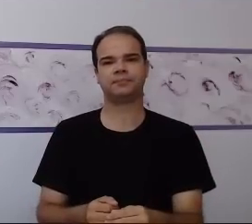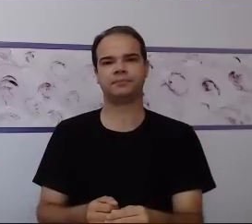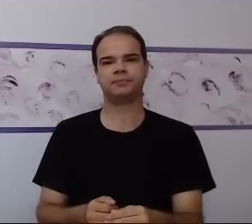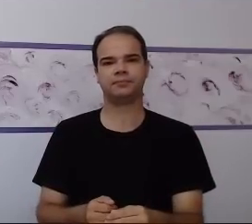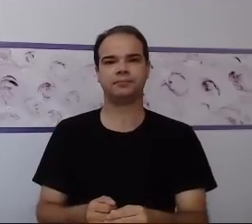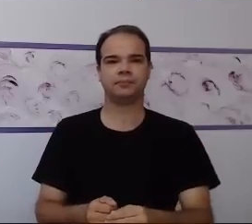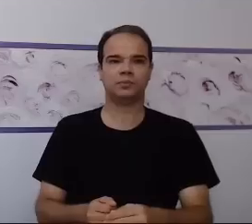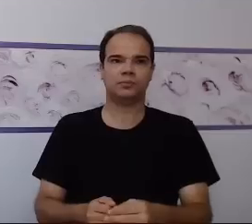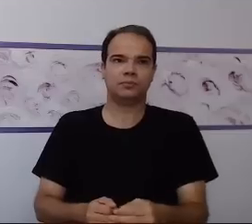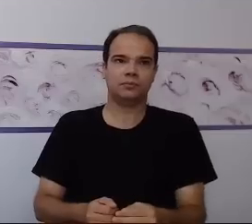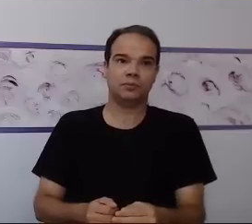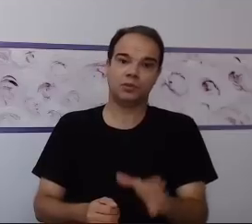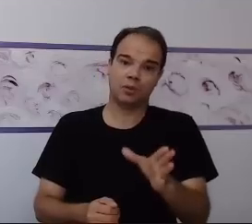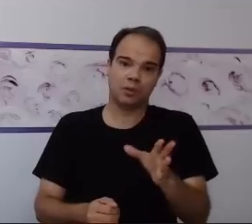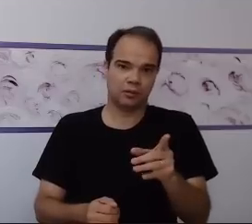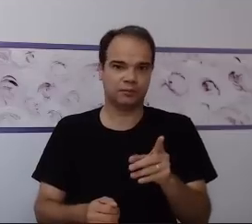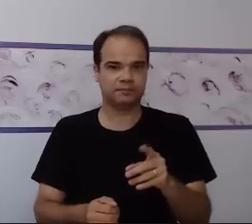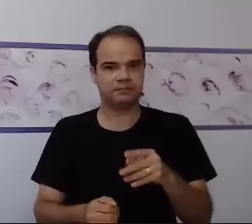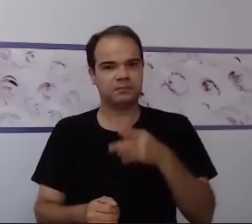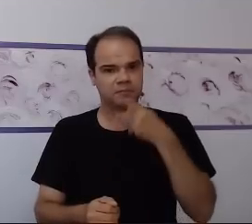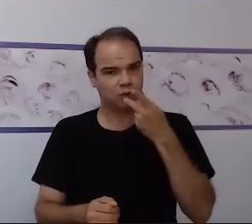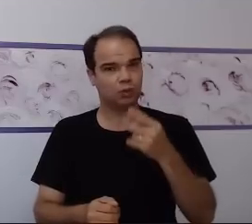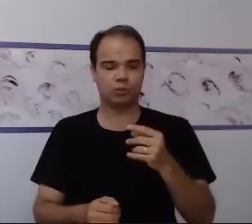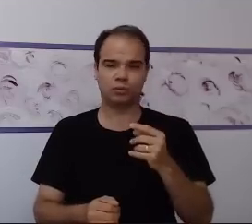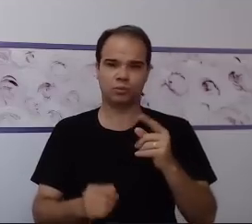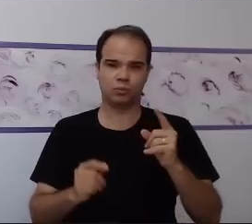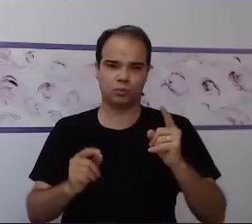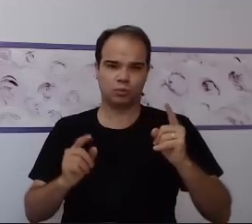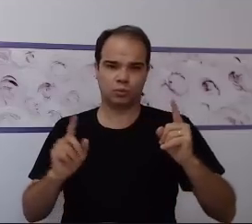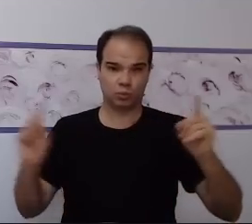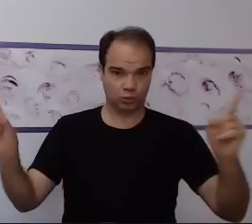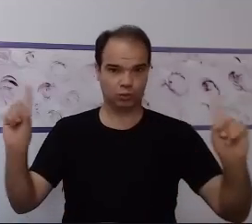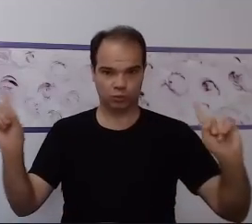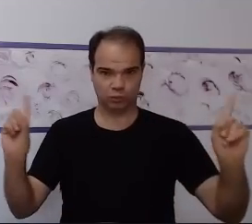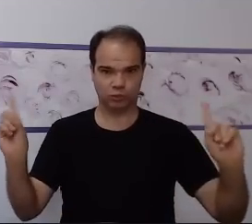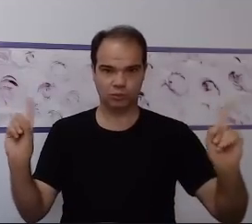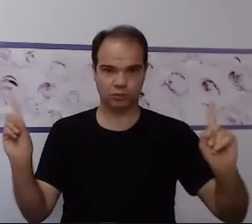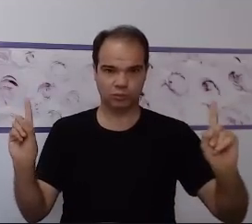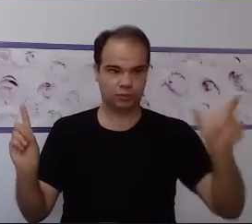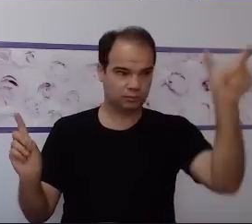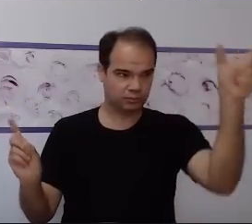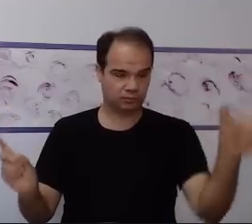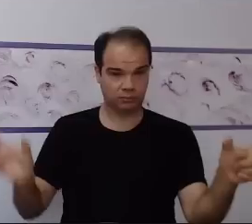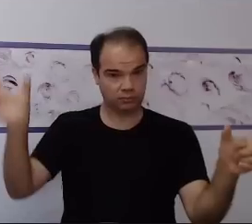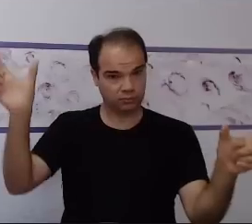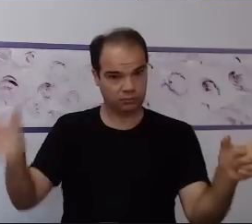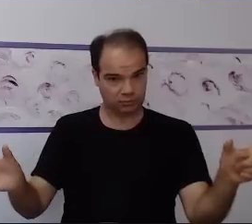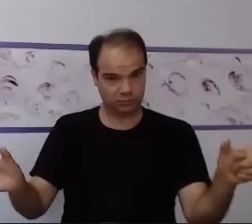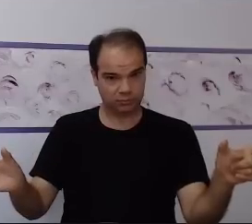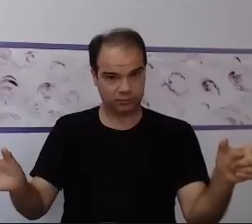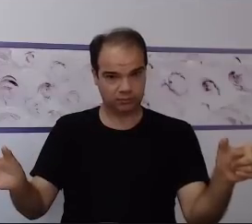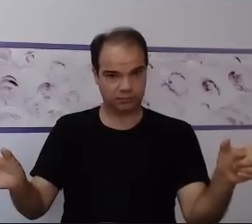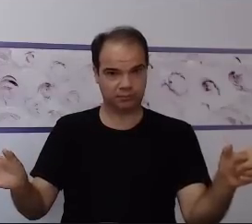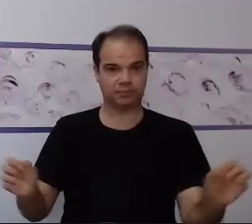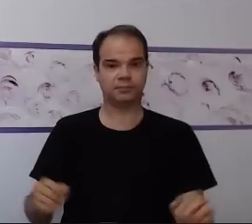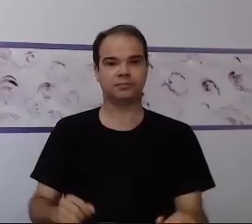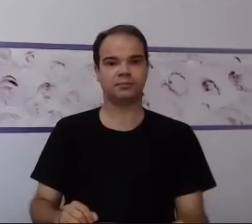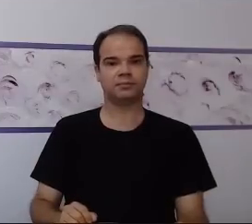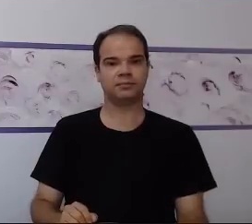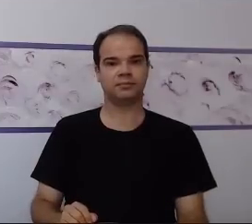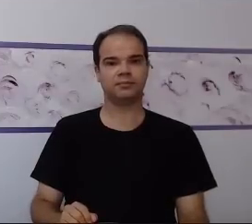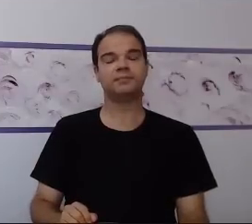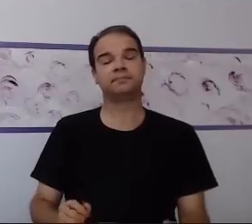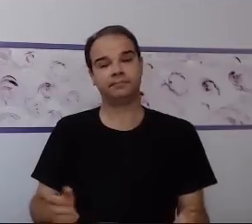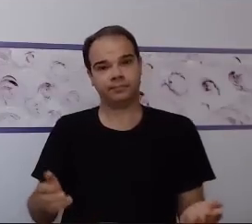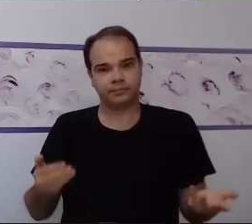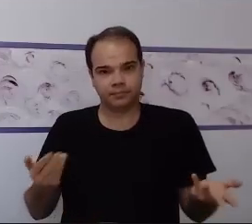Bom, o Diego falou aí de duas situações. São dois indivíduos, são duas deficiências, das quais